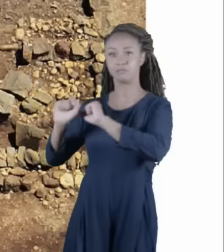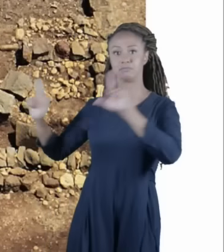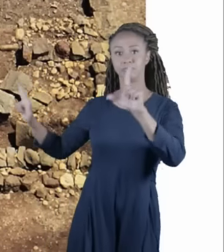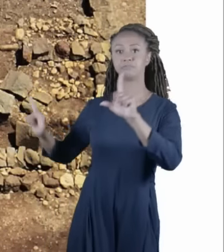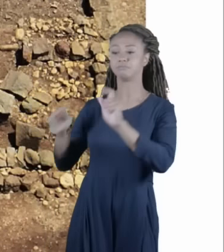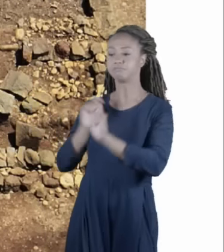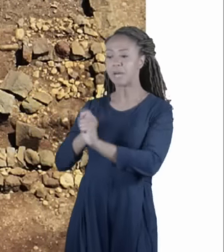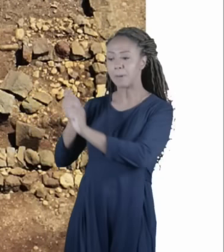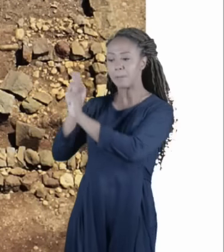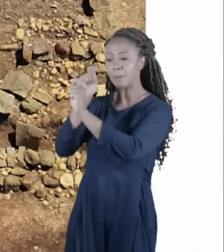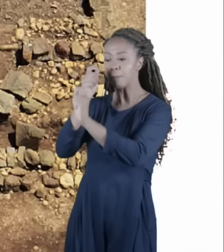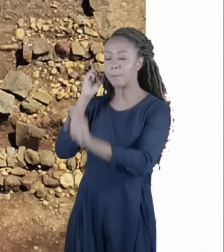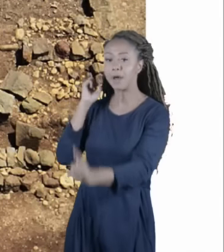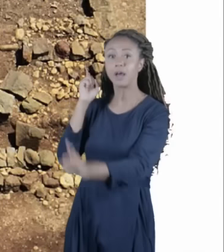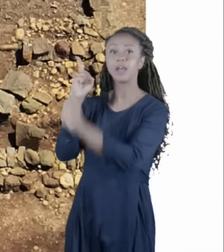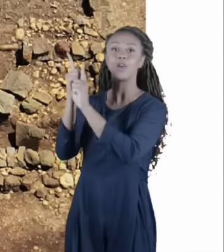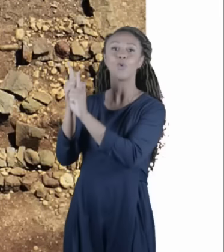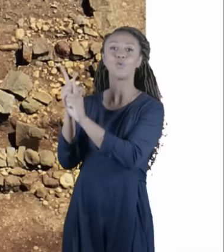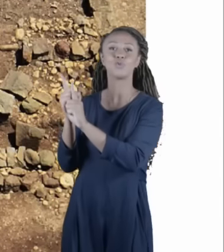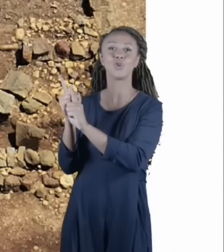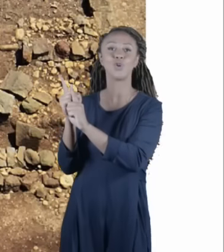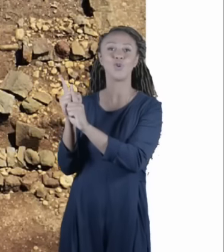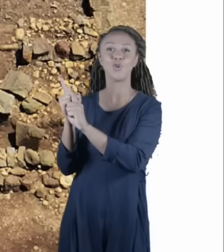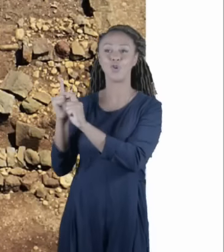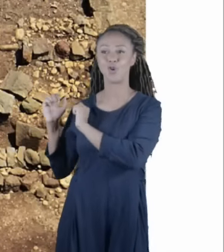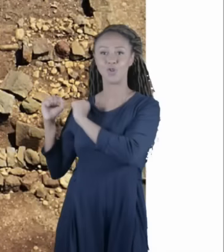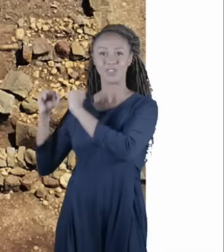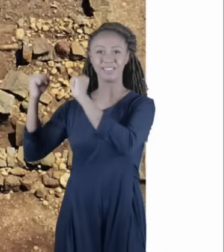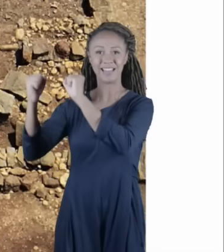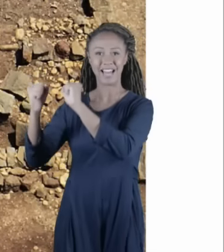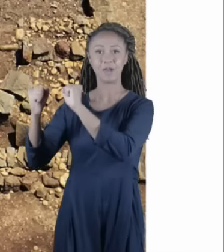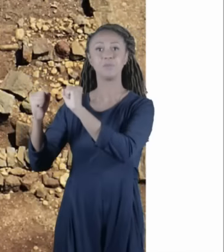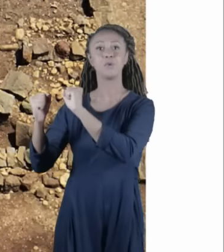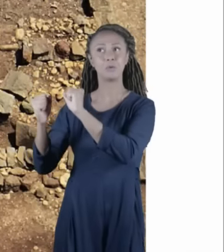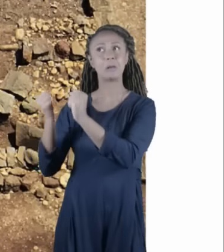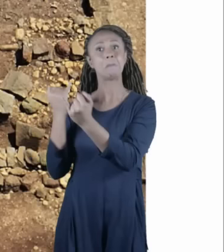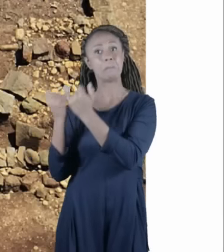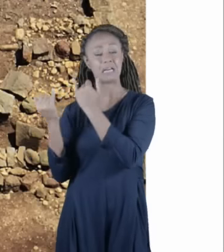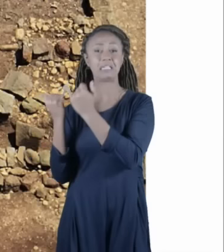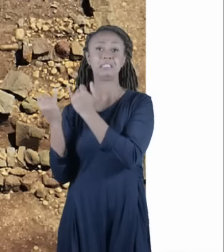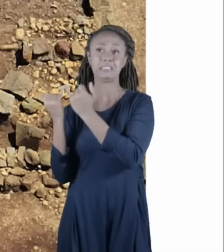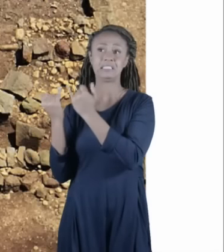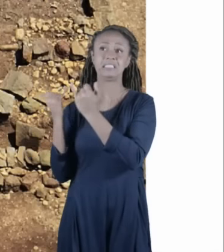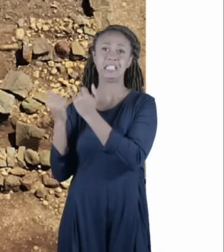em uma sinagoga dos tempos de Jesus tem uma boa chance de Jesus ter estado